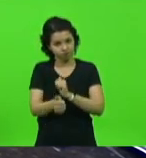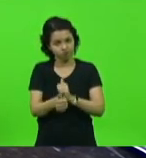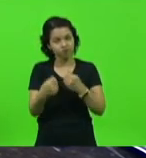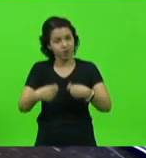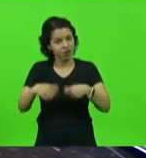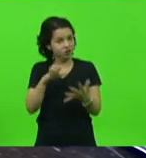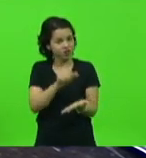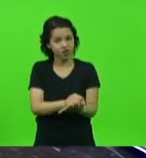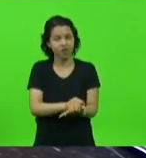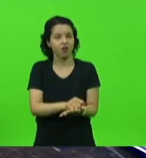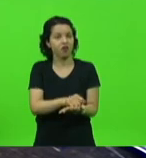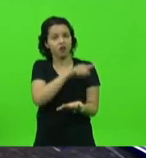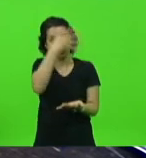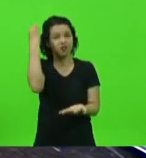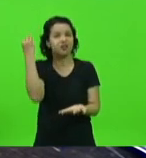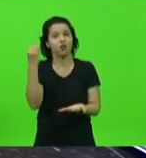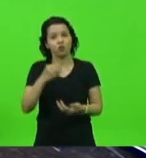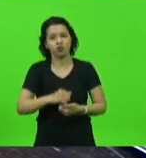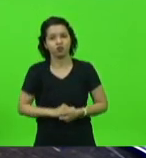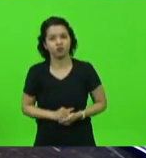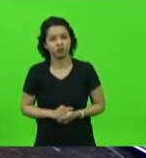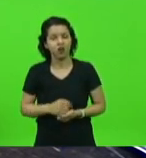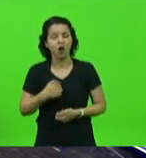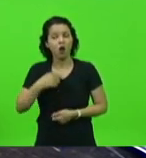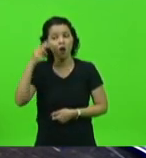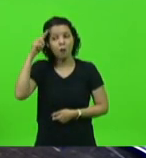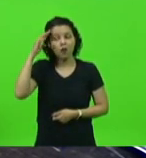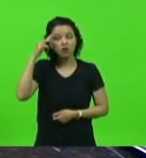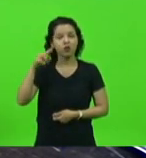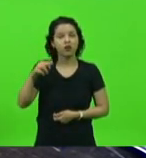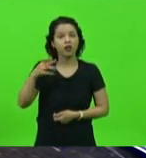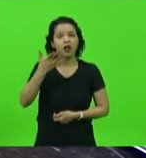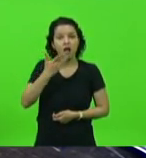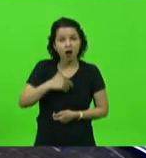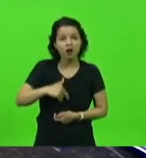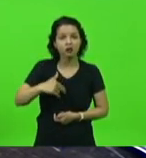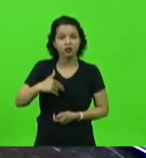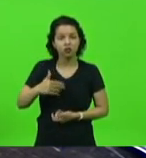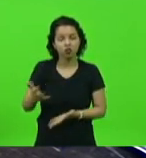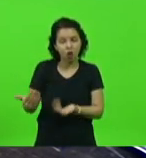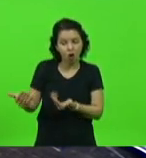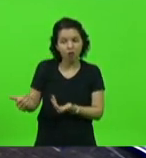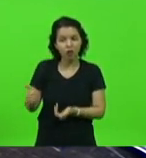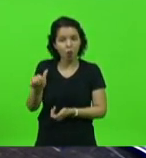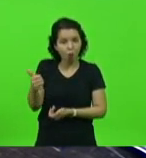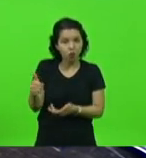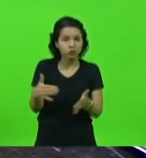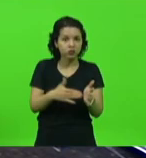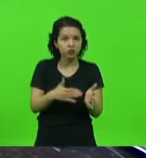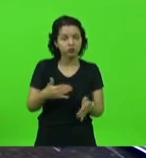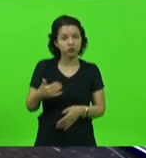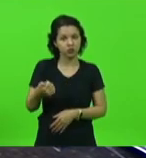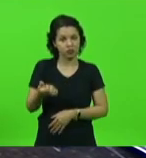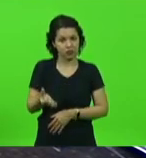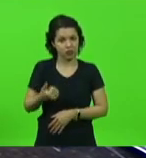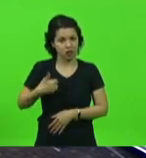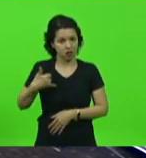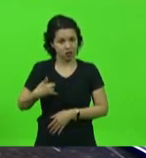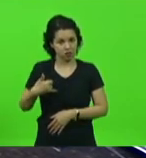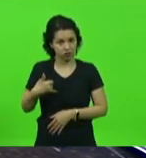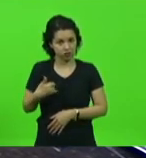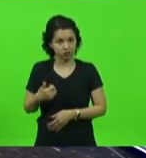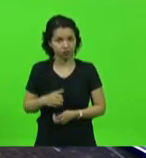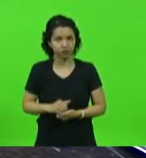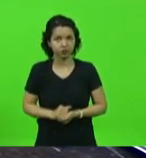E agora eu fico imaginando crianças, adolescentes de 11, 16 anos, que muitas vezes têm